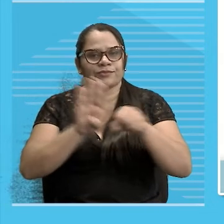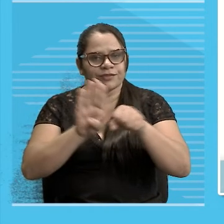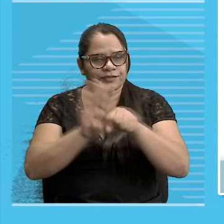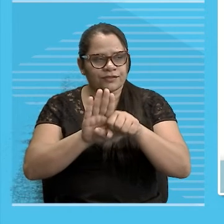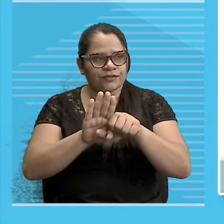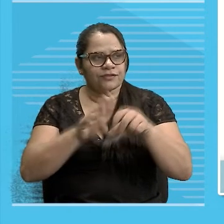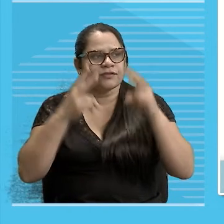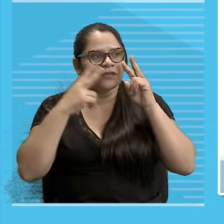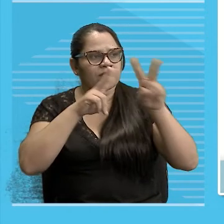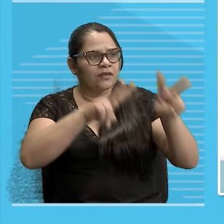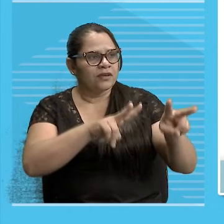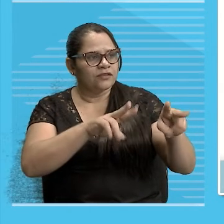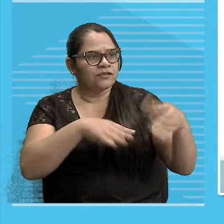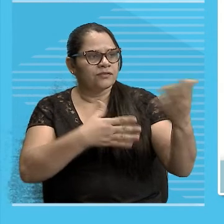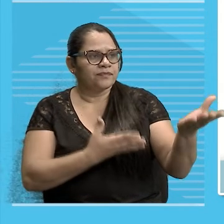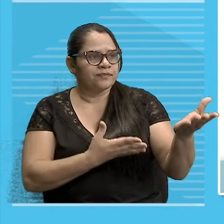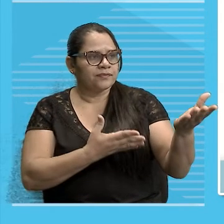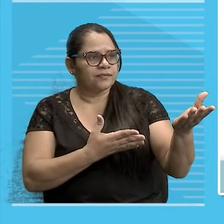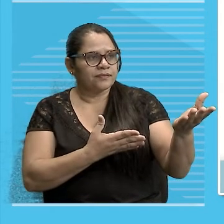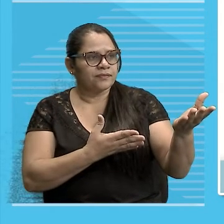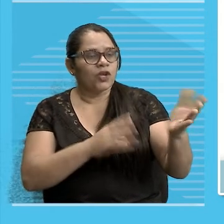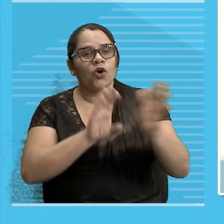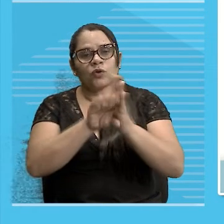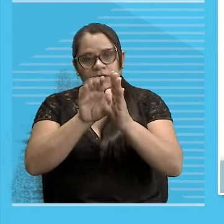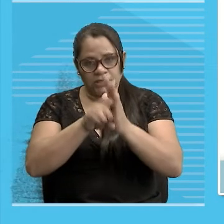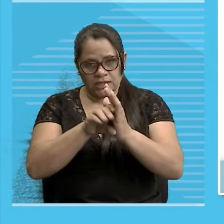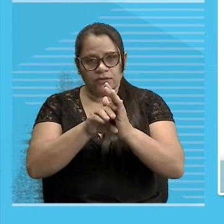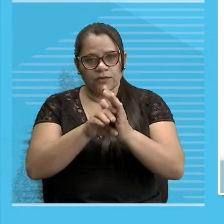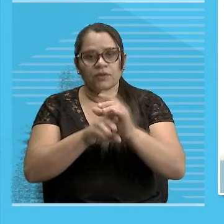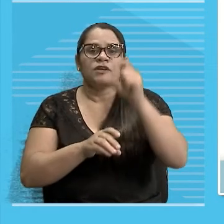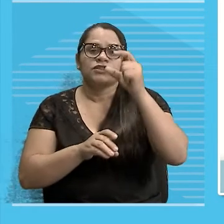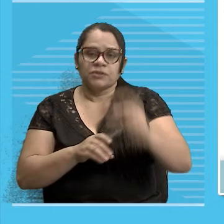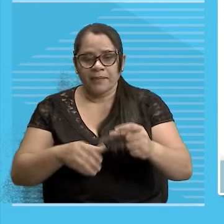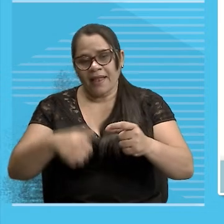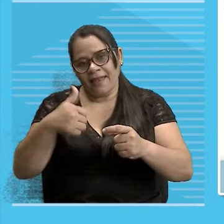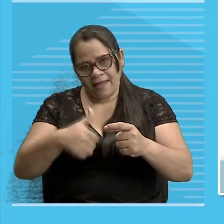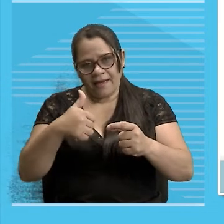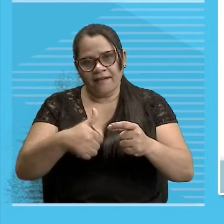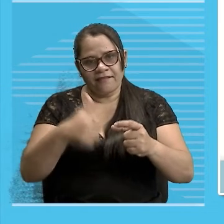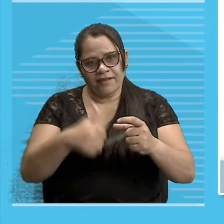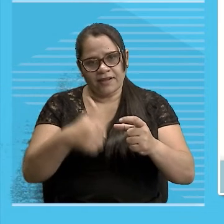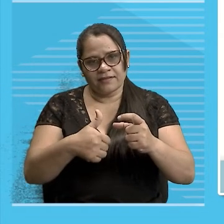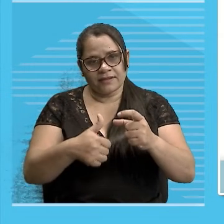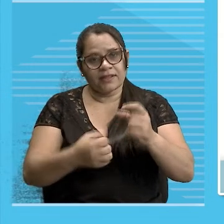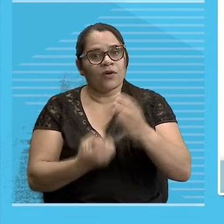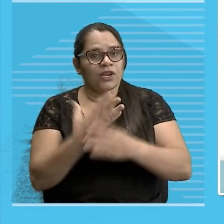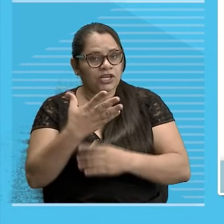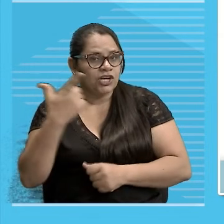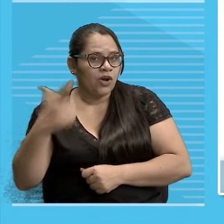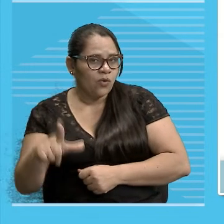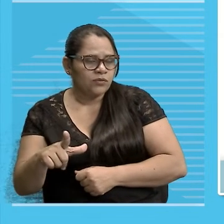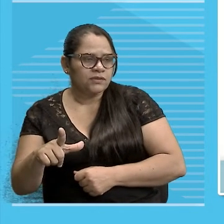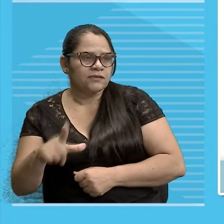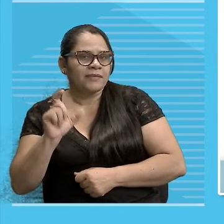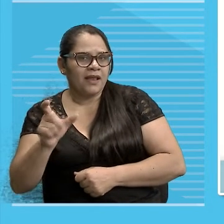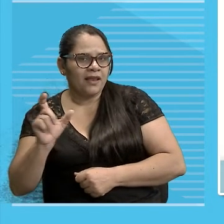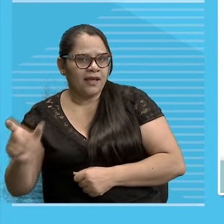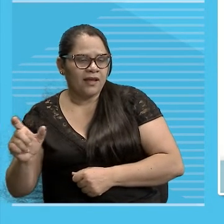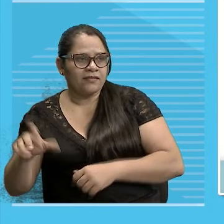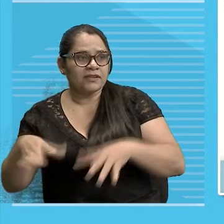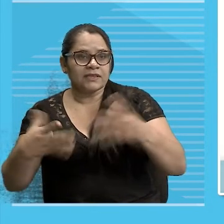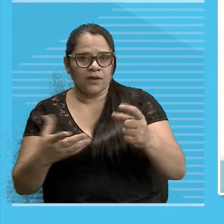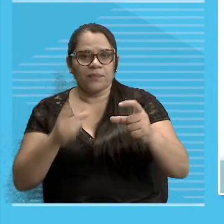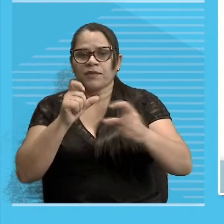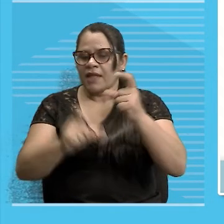eu chamo De primitivo Aqueles que são Os primeiros Por dar origem A outras palavras Tá O eu chamo De